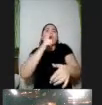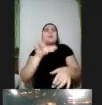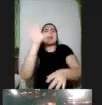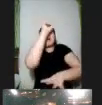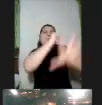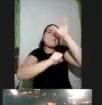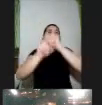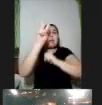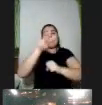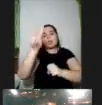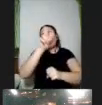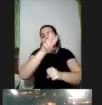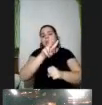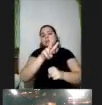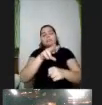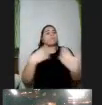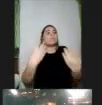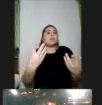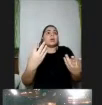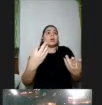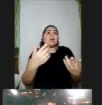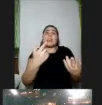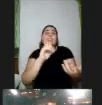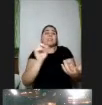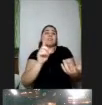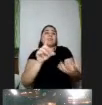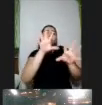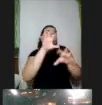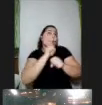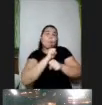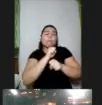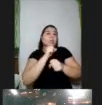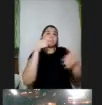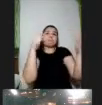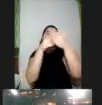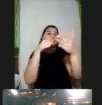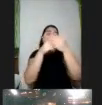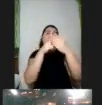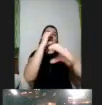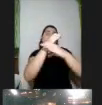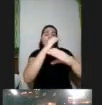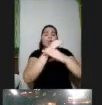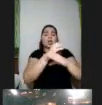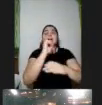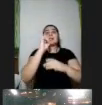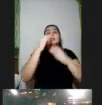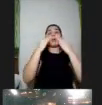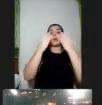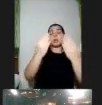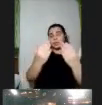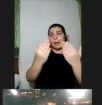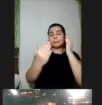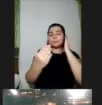visual isso não é reconhecido por ele então ele não vai conseguir ter acesso a essa informação se eu só apresento essa informação de forma